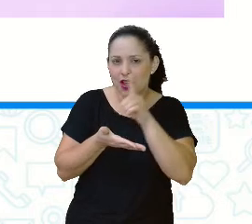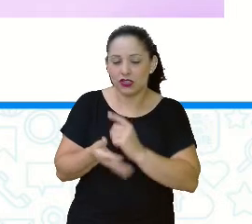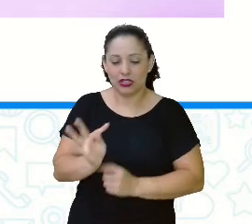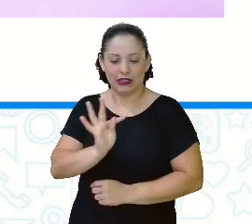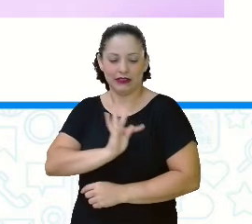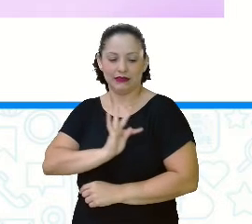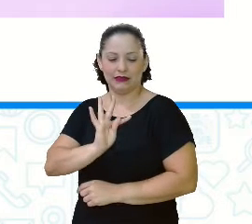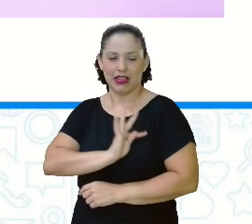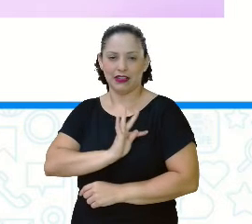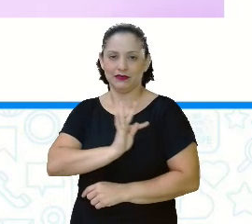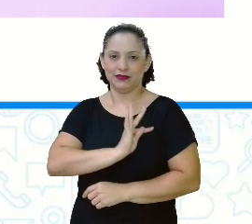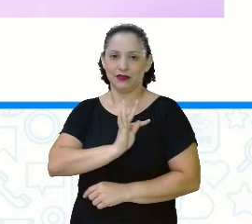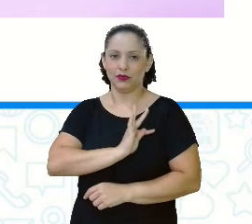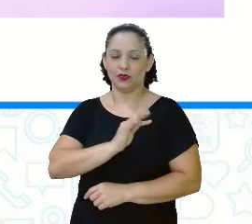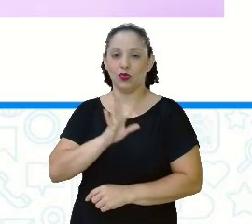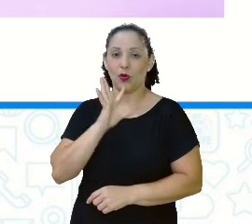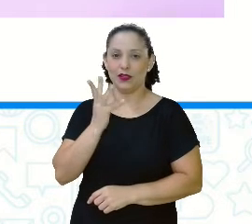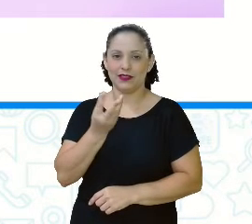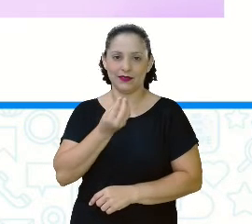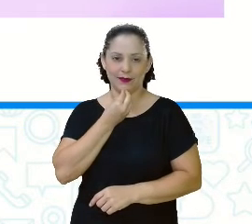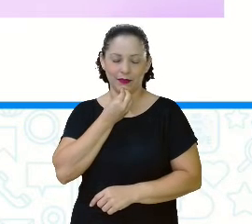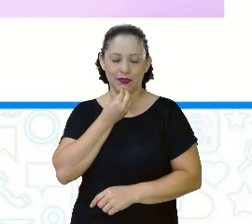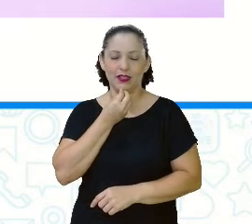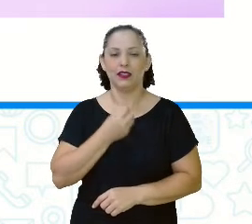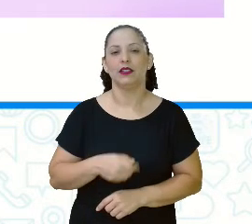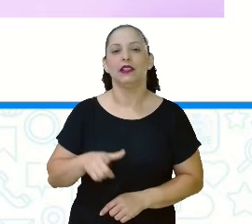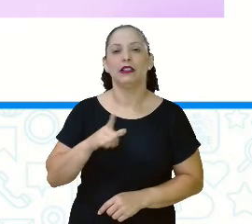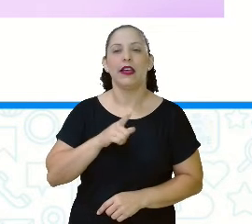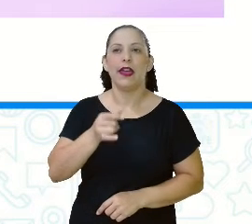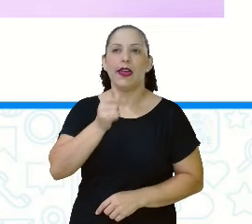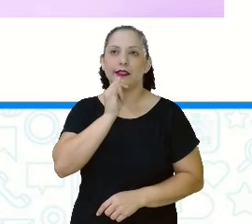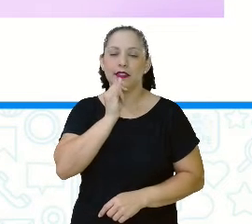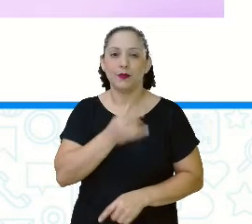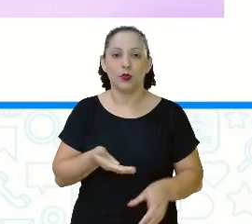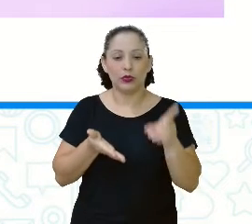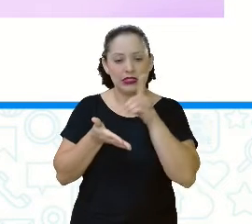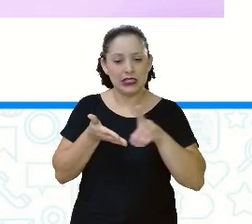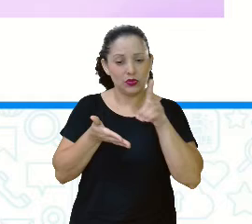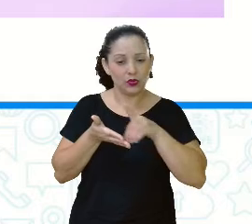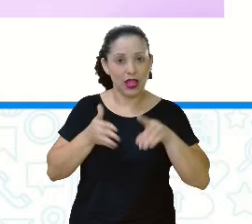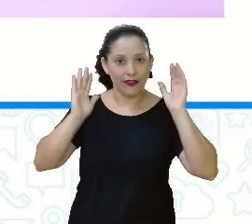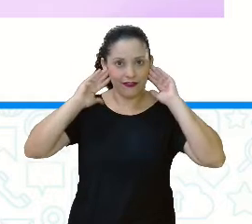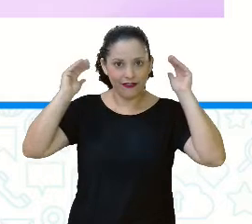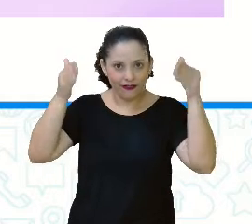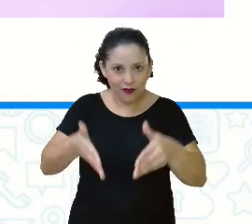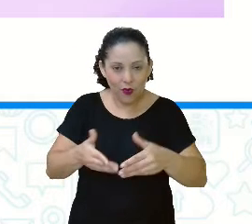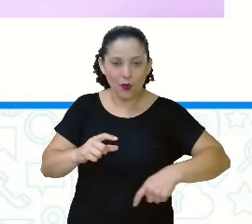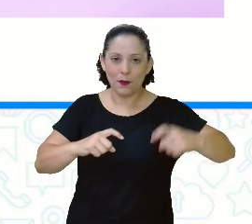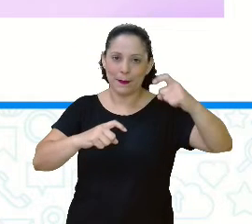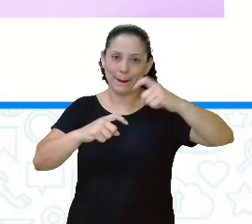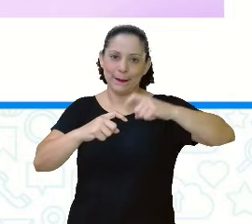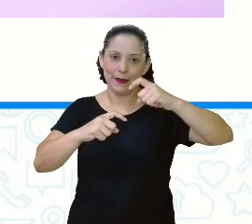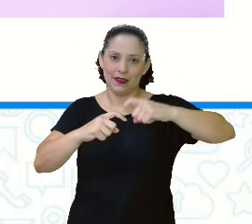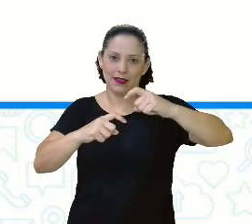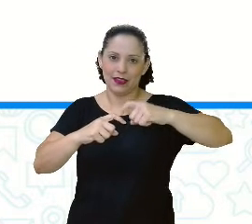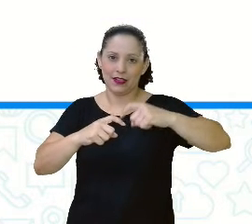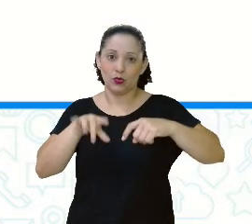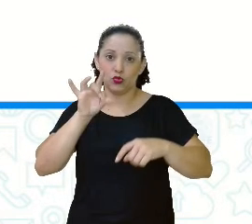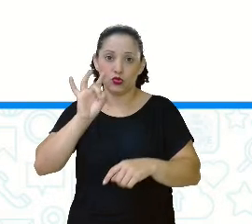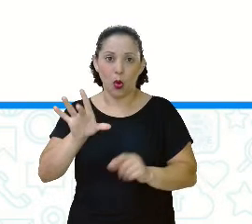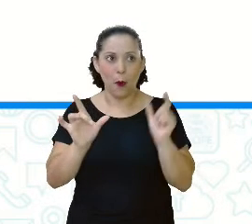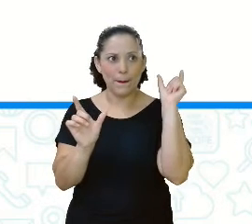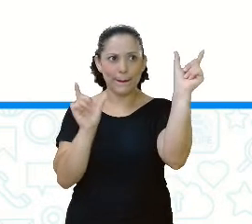em áreas específicas no conhecimento. Num dicionário de medicina, por exemplo, são explicados os termos relacionados à área